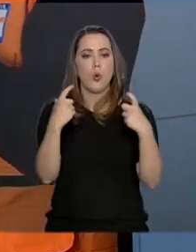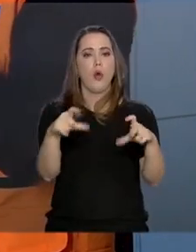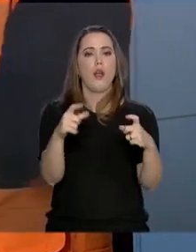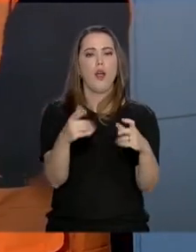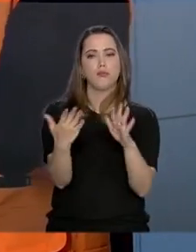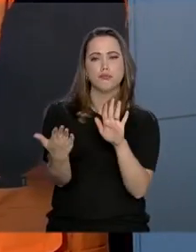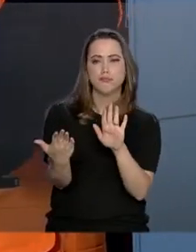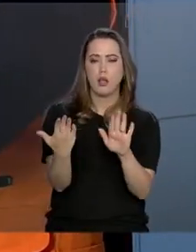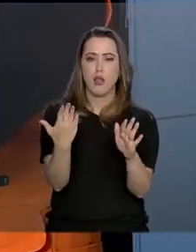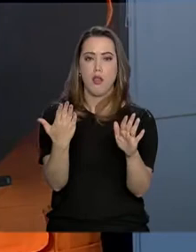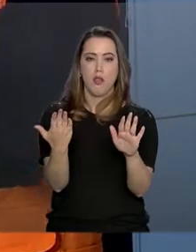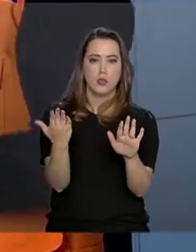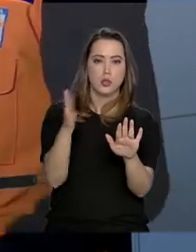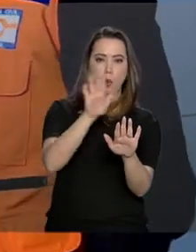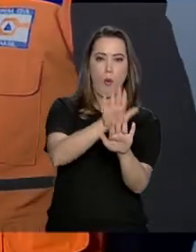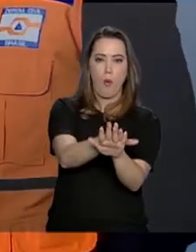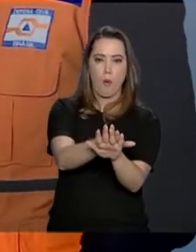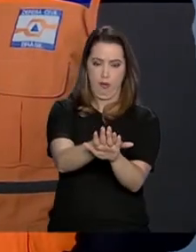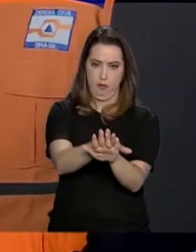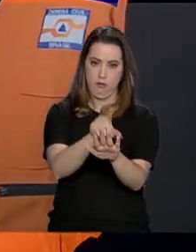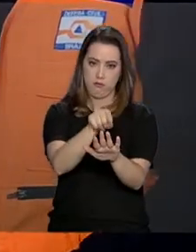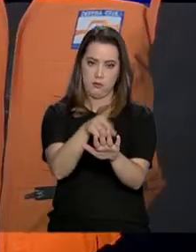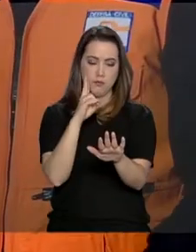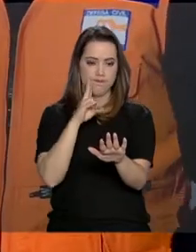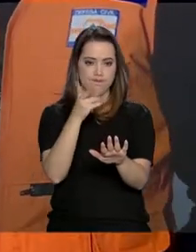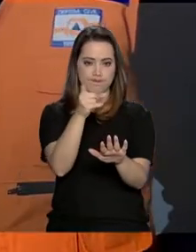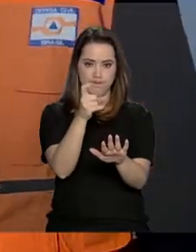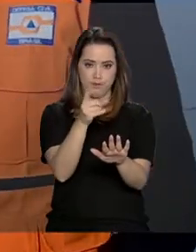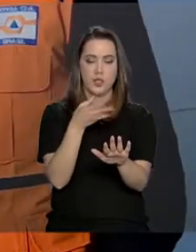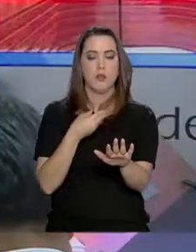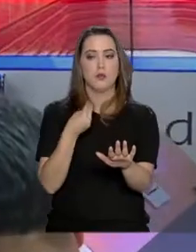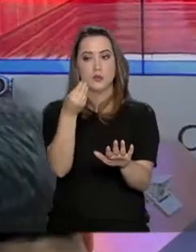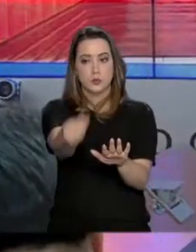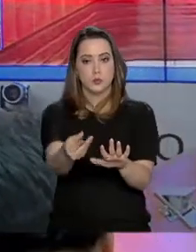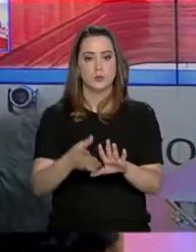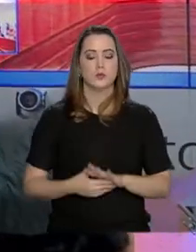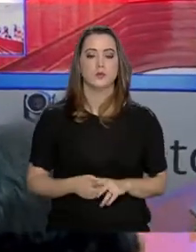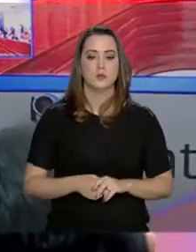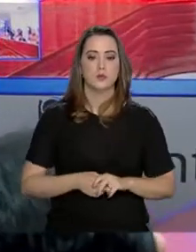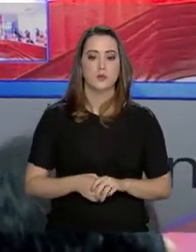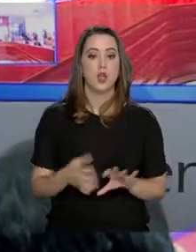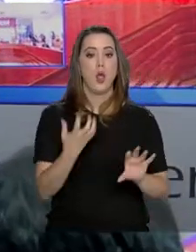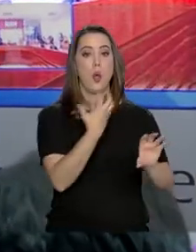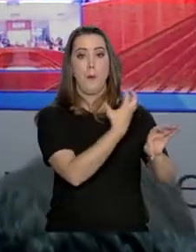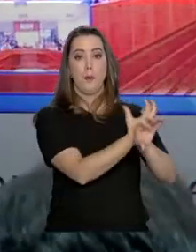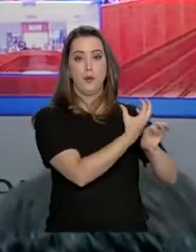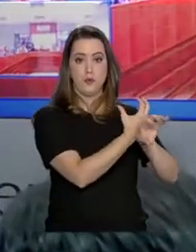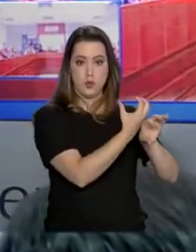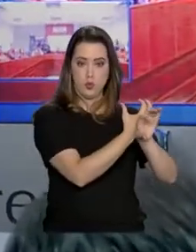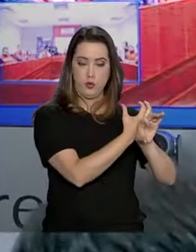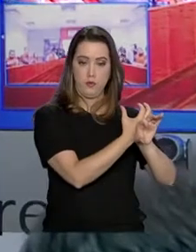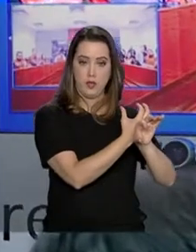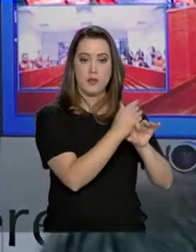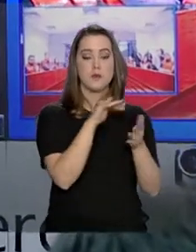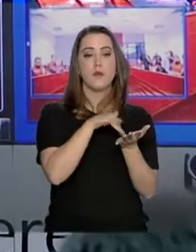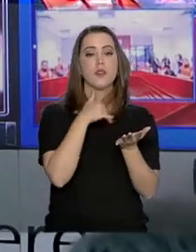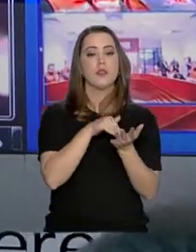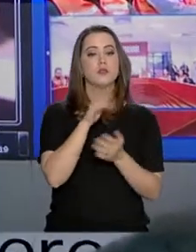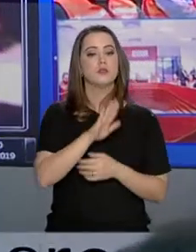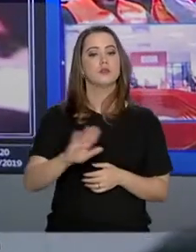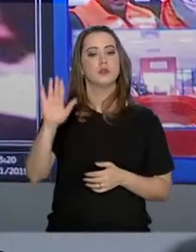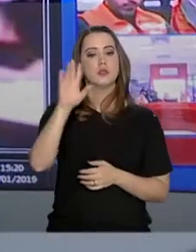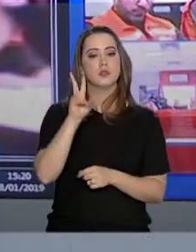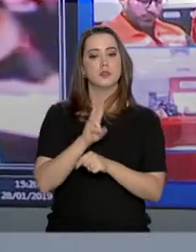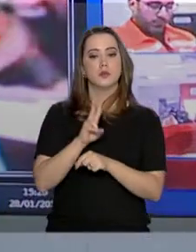de forma orientada pela imagem que nós produzimos. Por videoconferência, o secretário nacional da Defesa